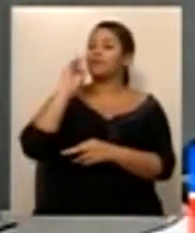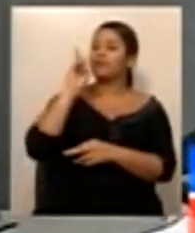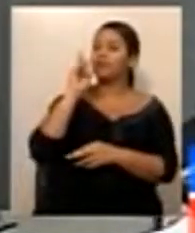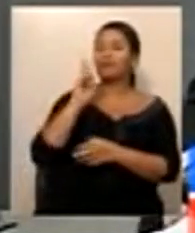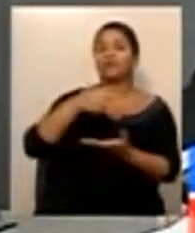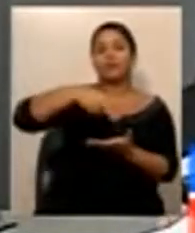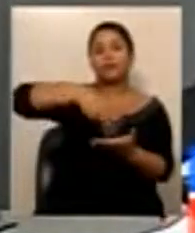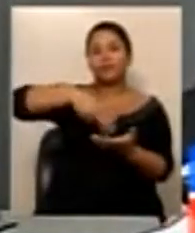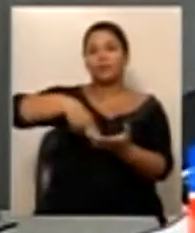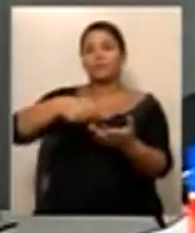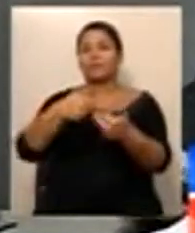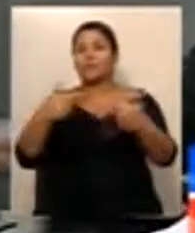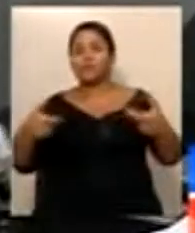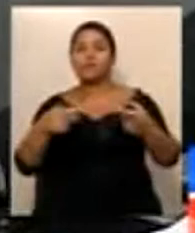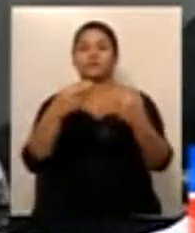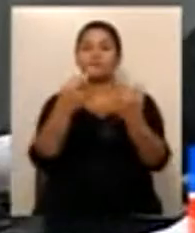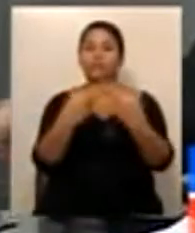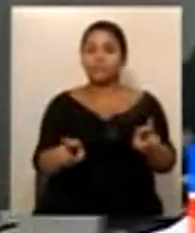agora levanta.